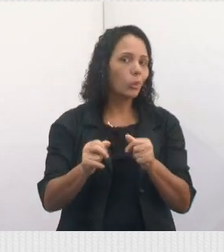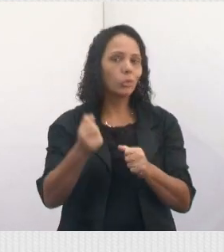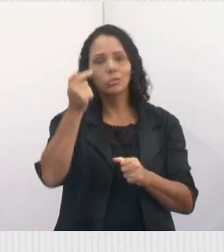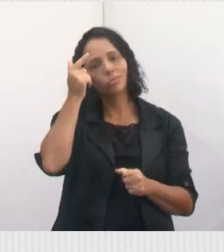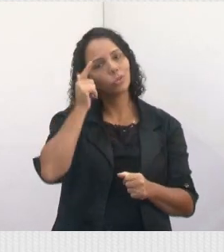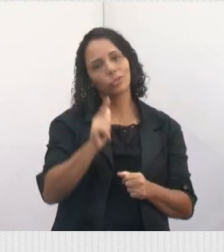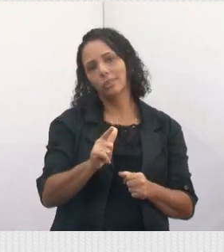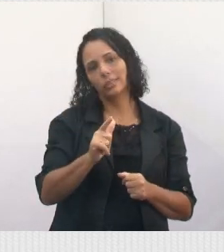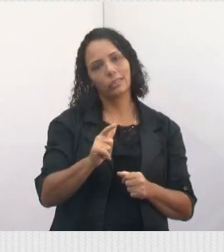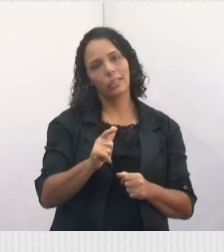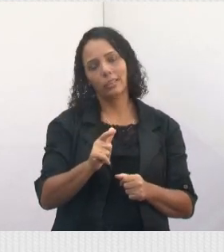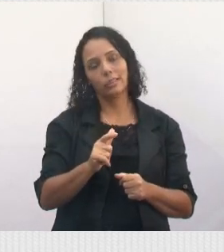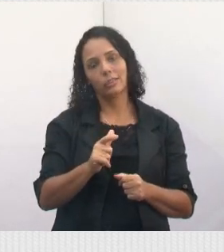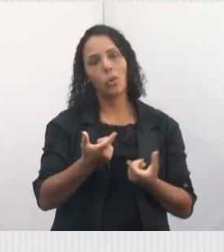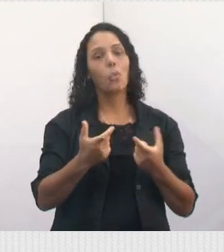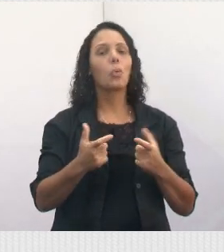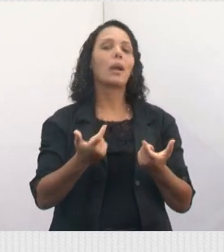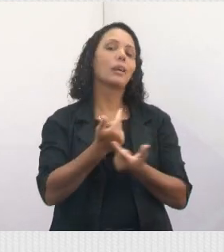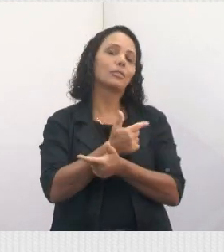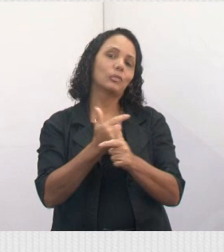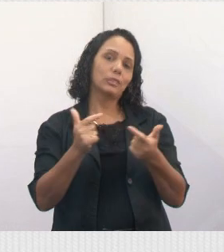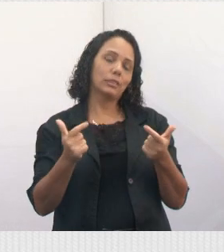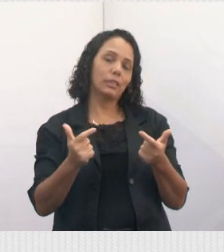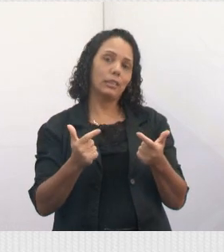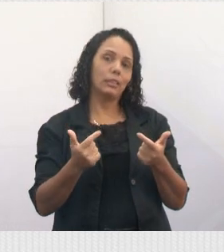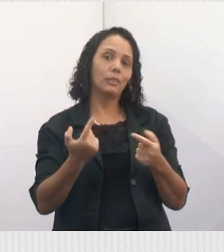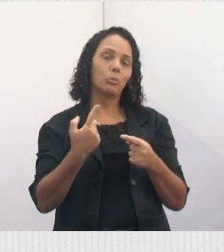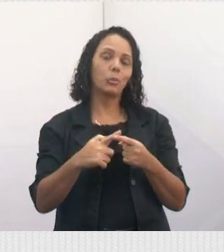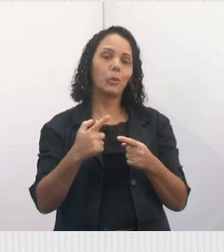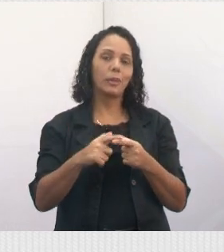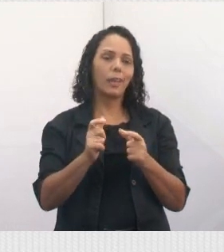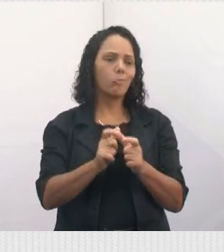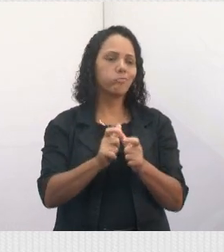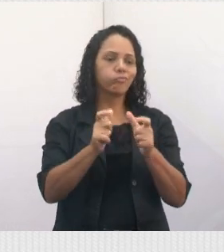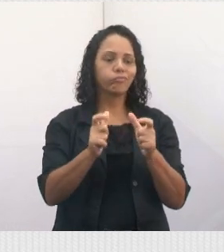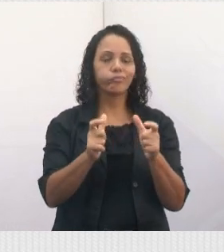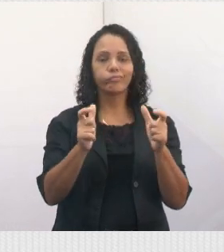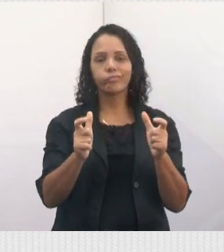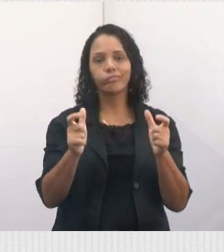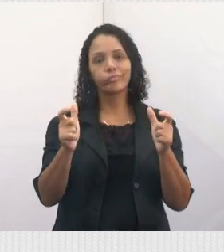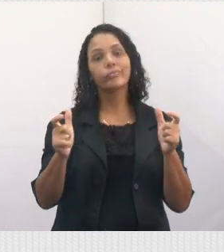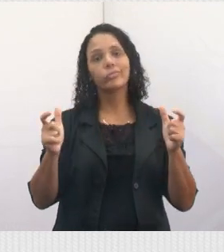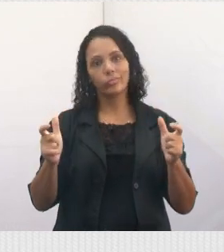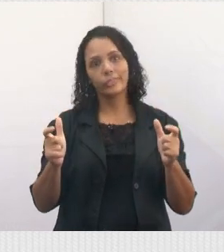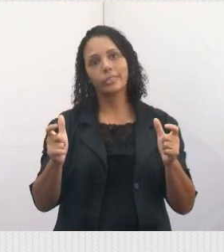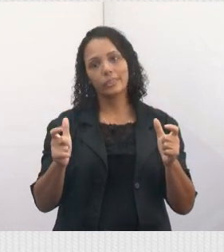prefeitura tem espaço para todos. Porque recolhe 10, soltam 20. Recolhe 20, soltam 30, tá?